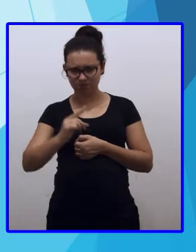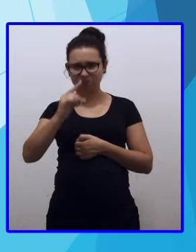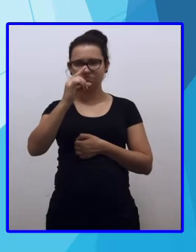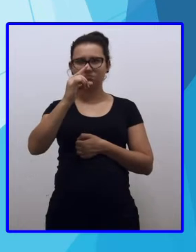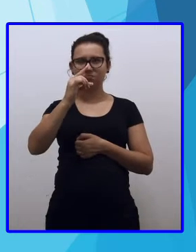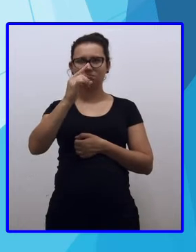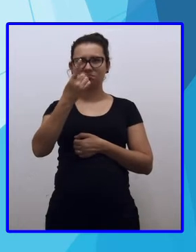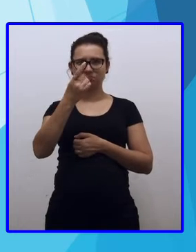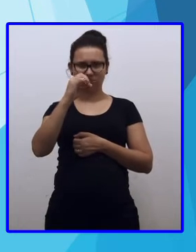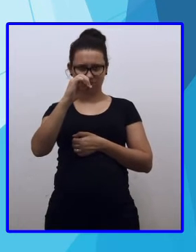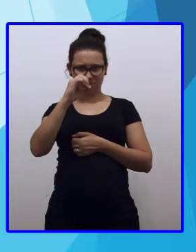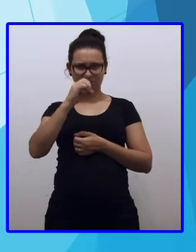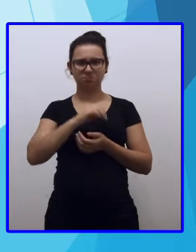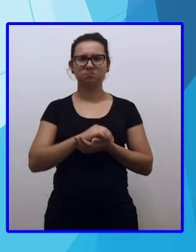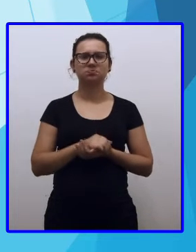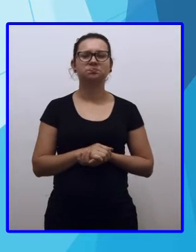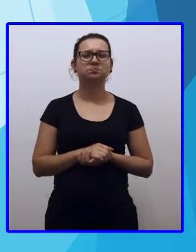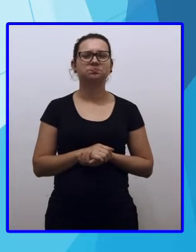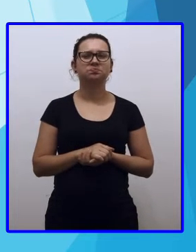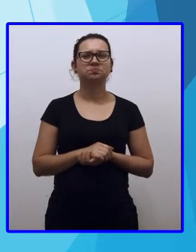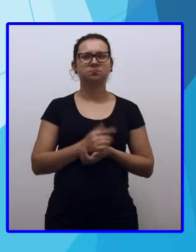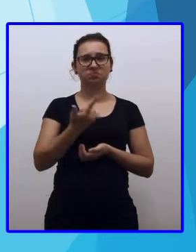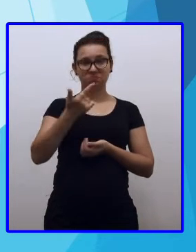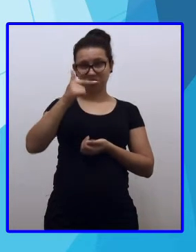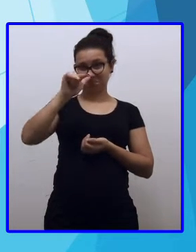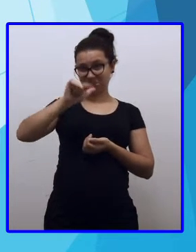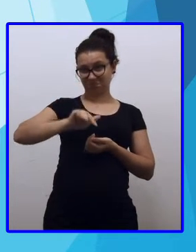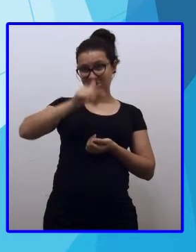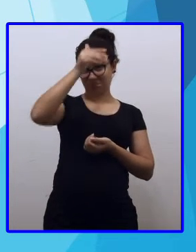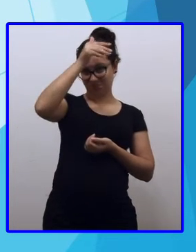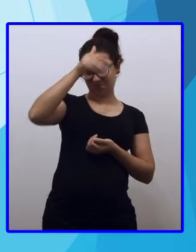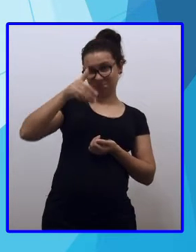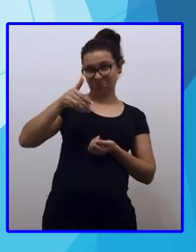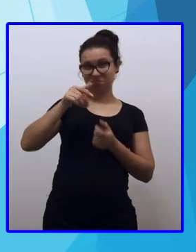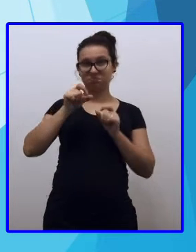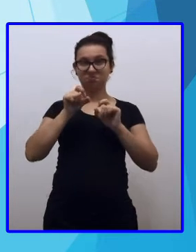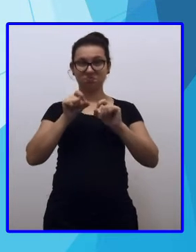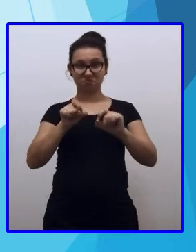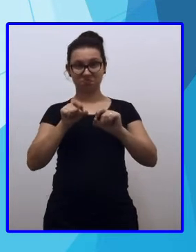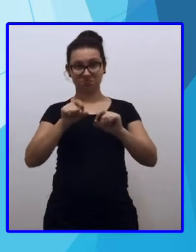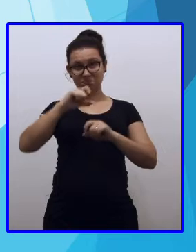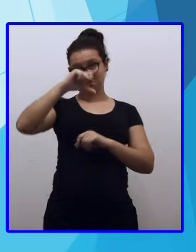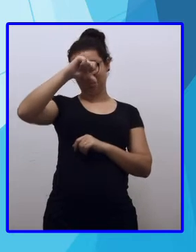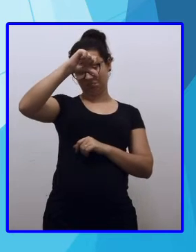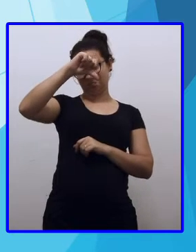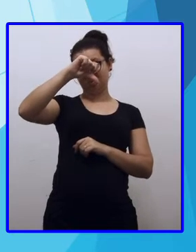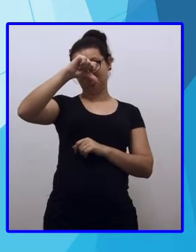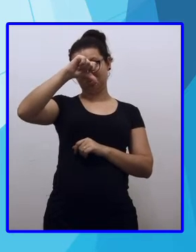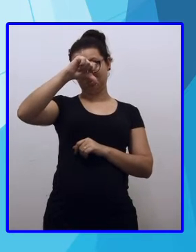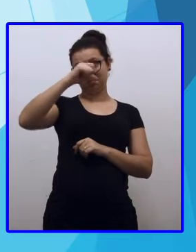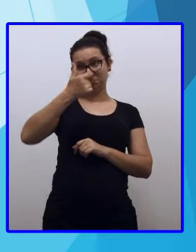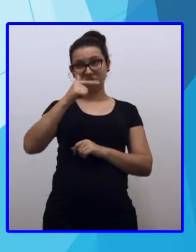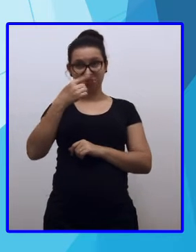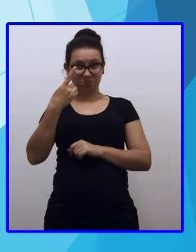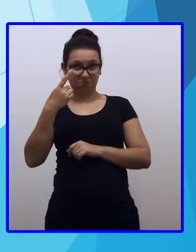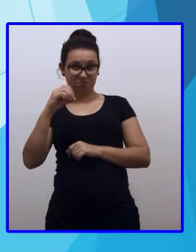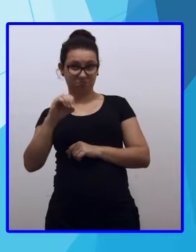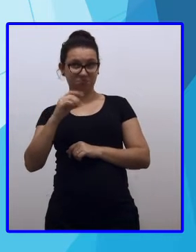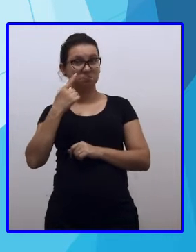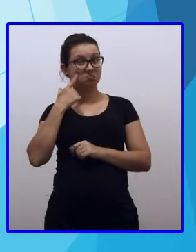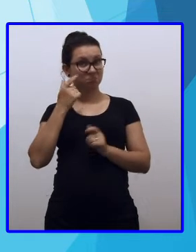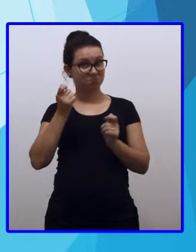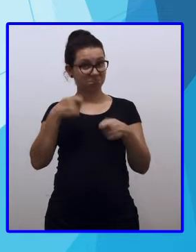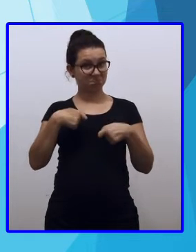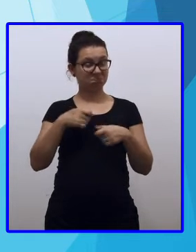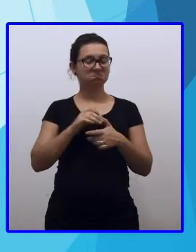unidade fica valendo dez. Faço a troca de novo. Fica valendo nove. E a outra fica dez. Agora dá para